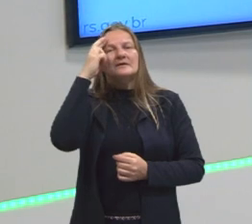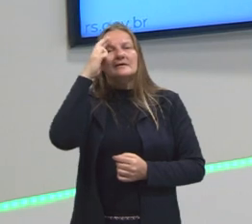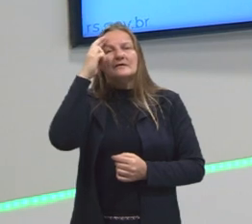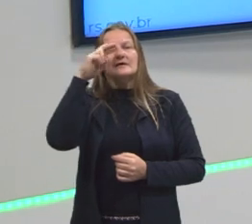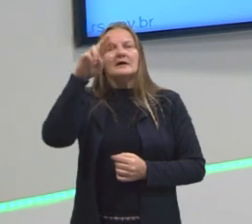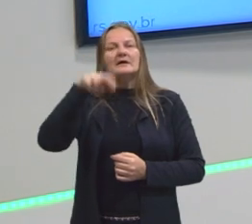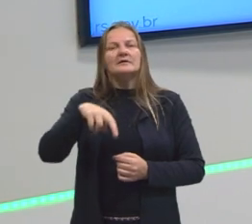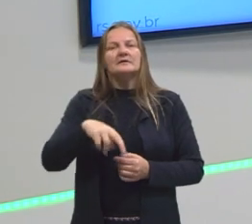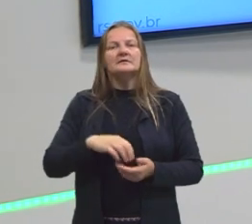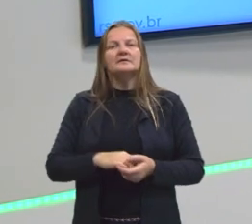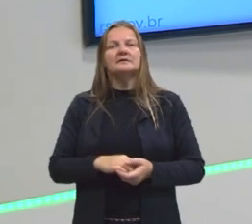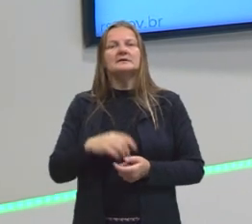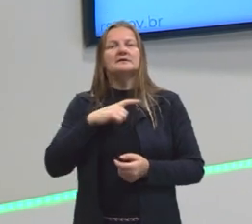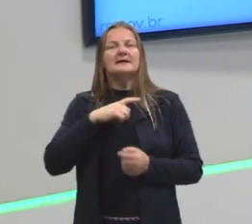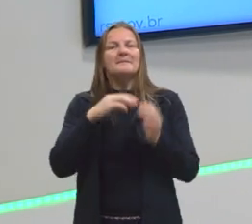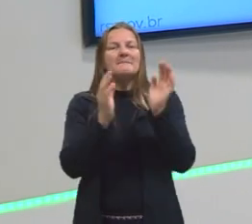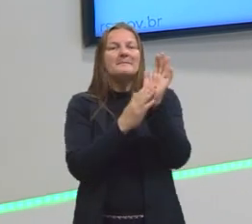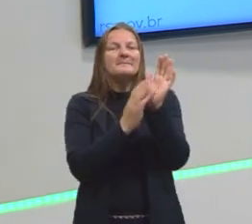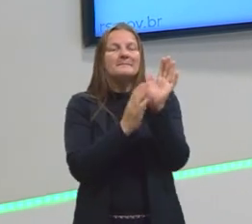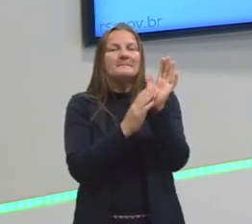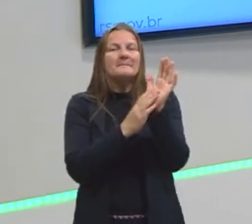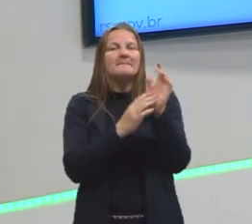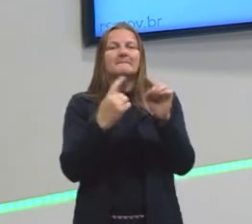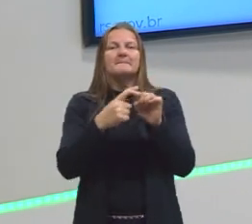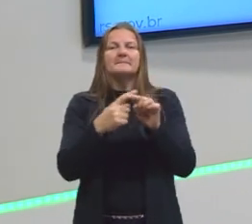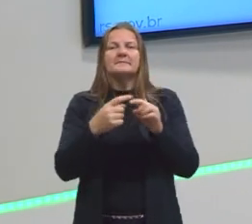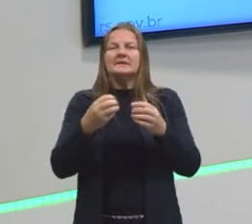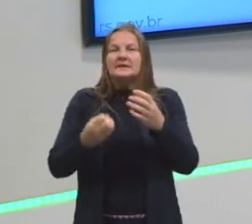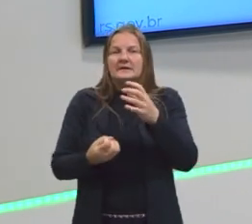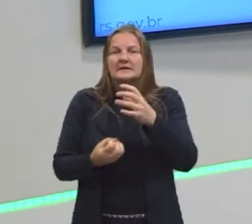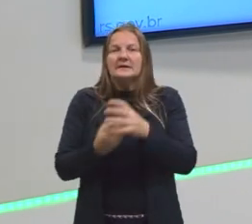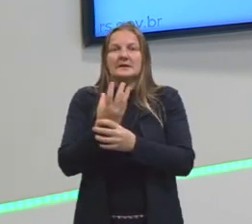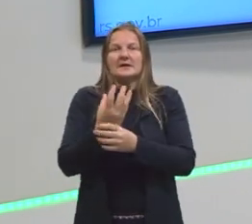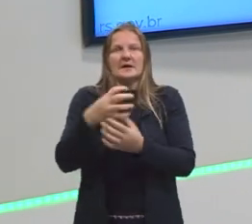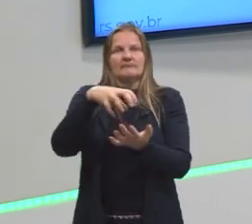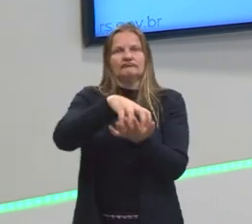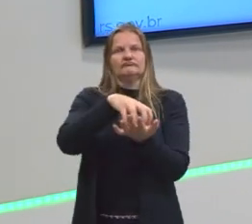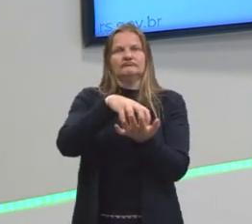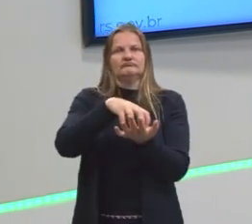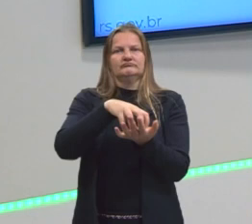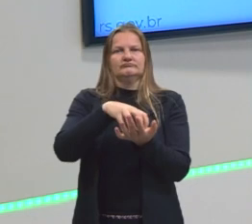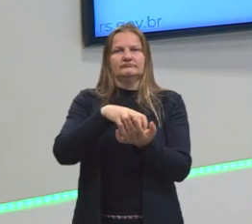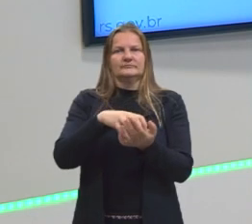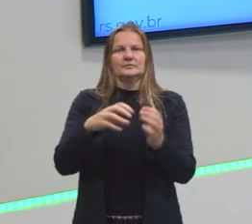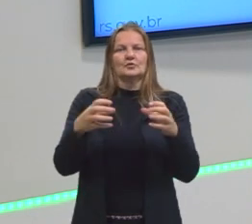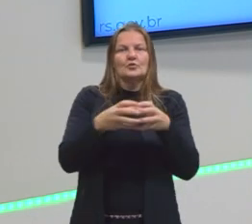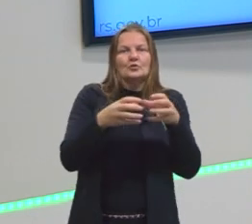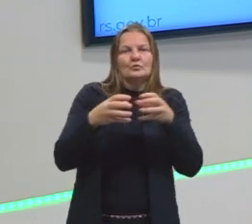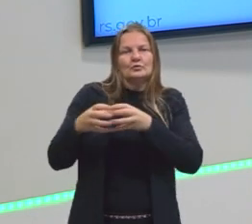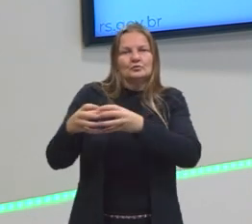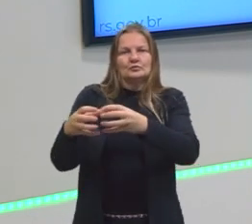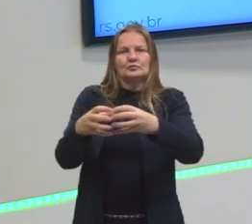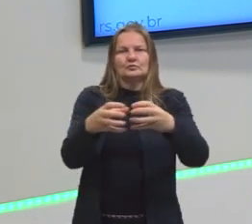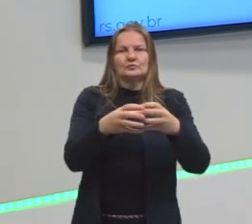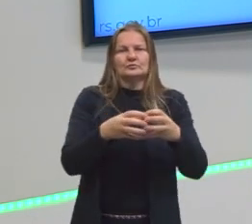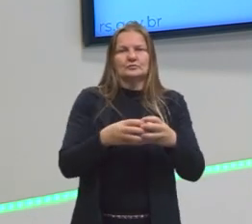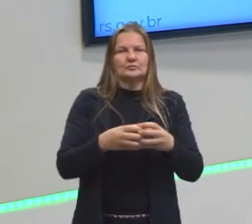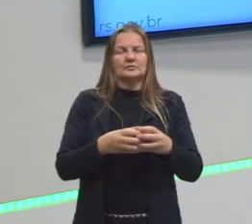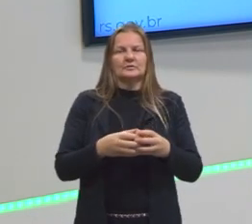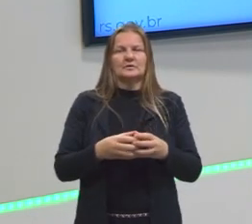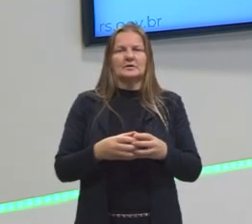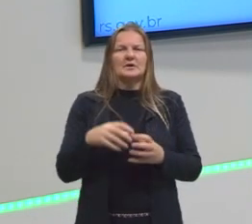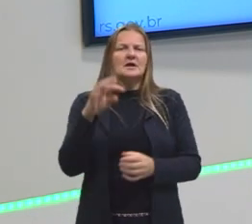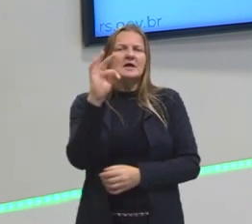Há uma proposição em se criar essa inserção. Nós não podemos pensar que é uma tribo